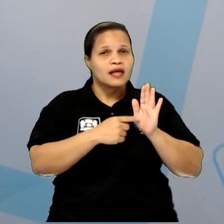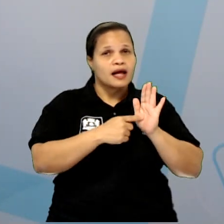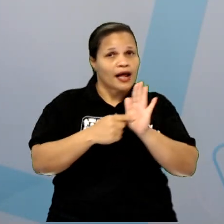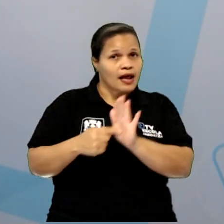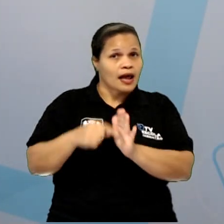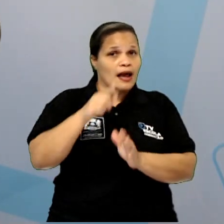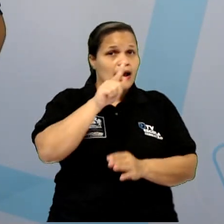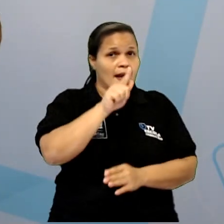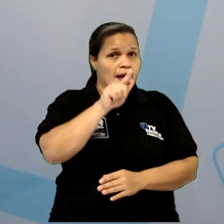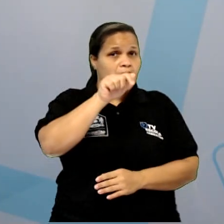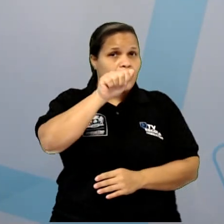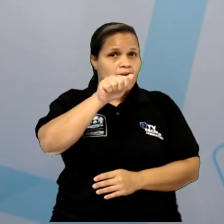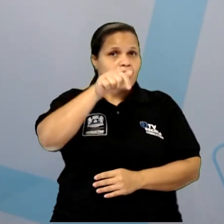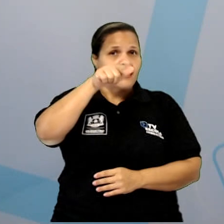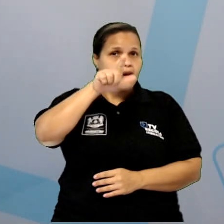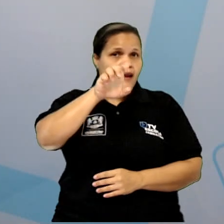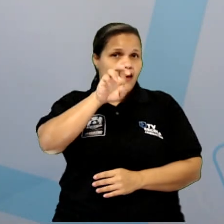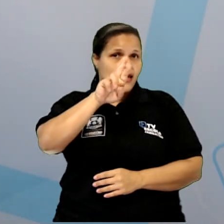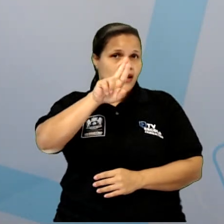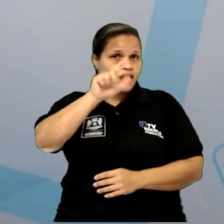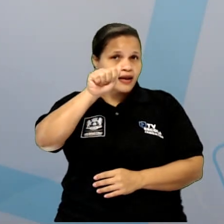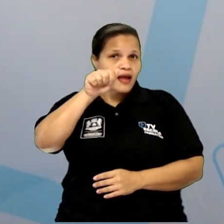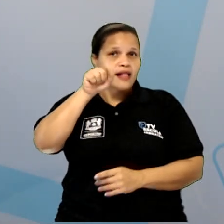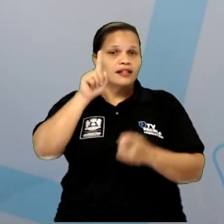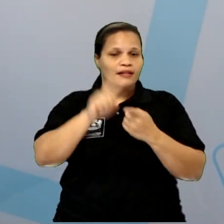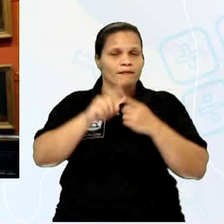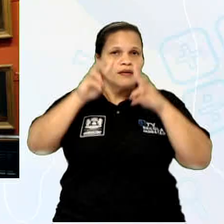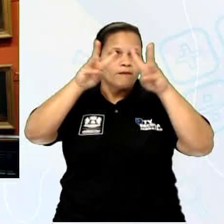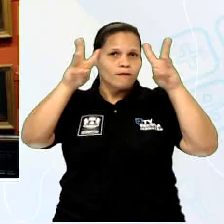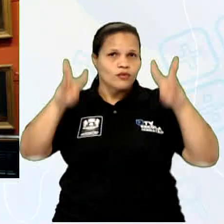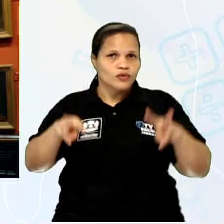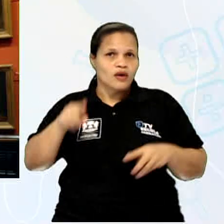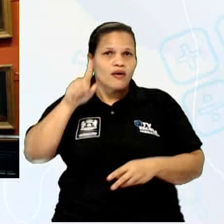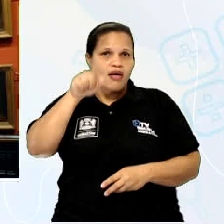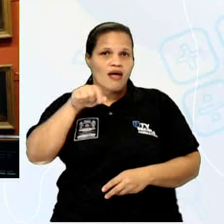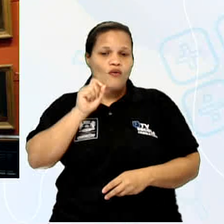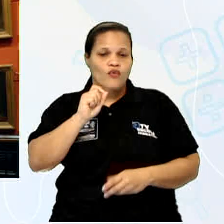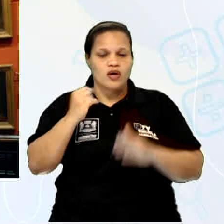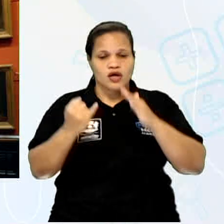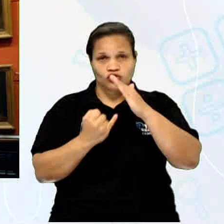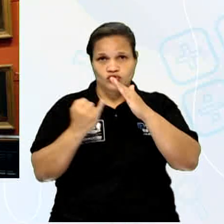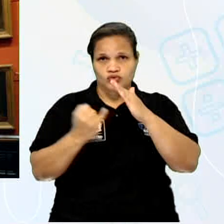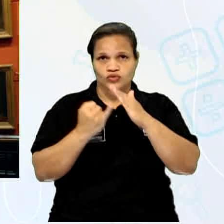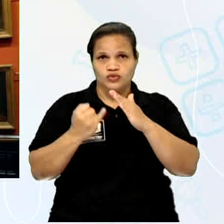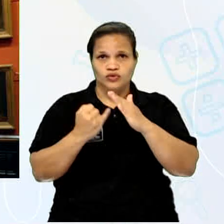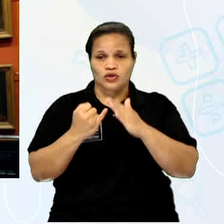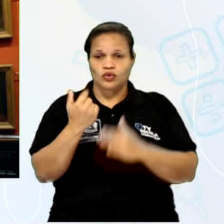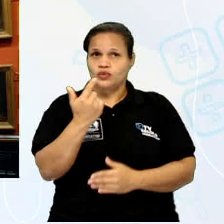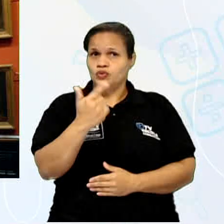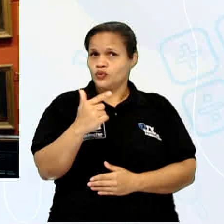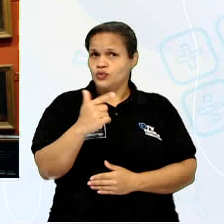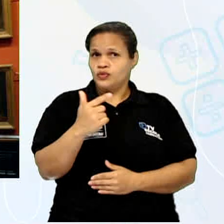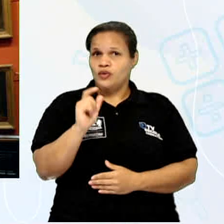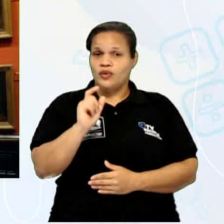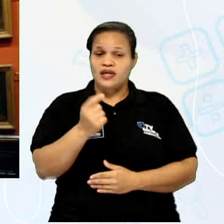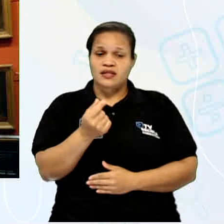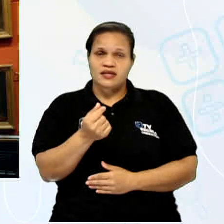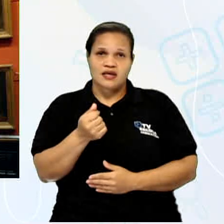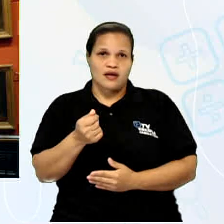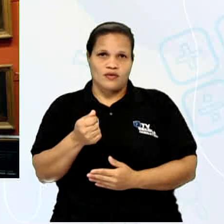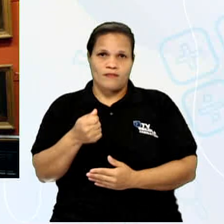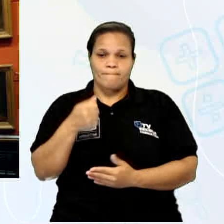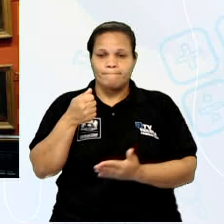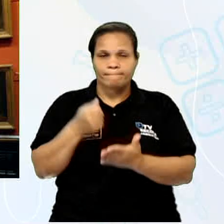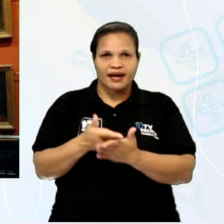realmente o é um museu. É uma instituição que sem fins lucrativos, não tem o objetivo de ganhar dinheiro. Que conservam,